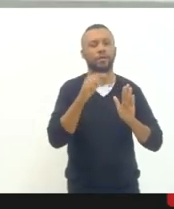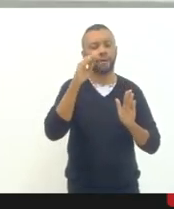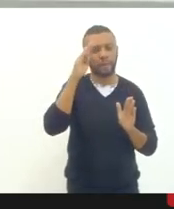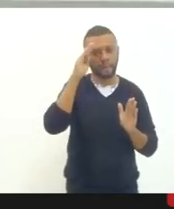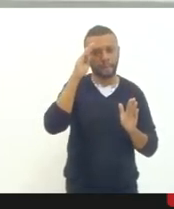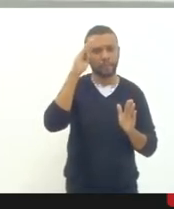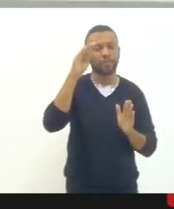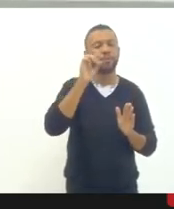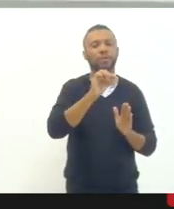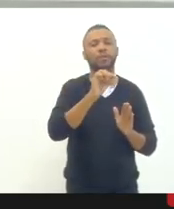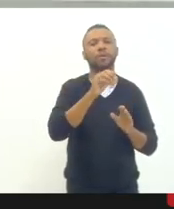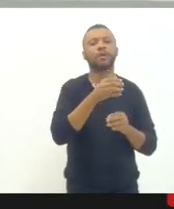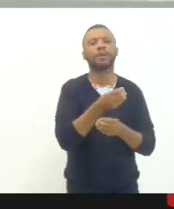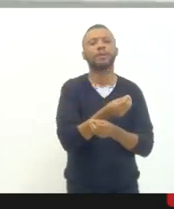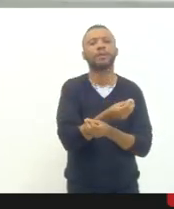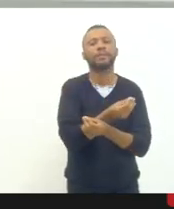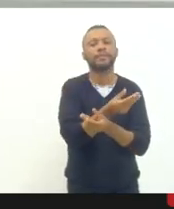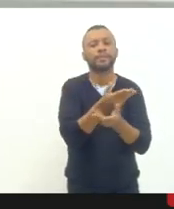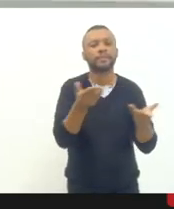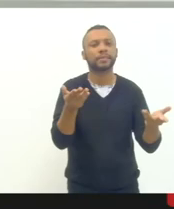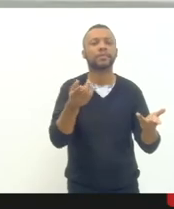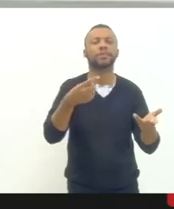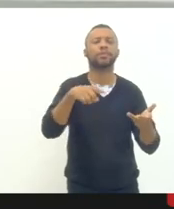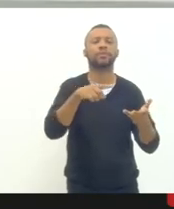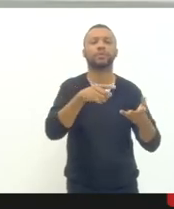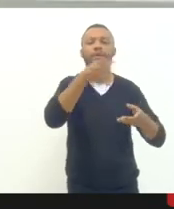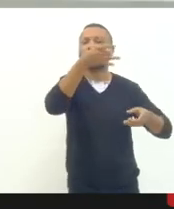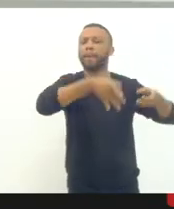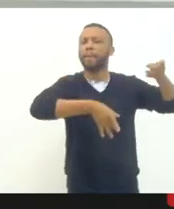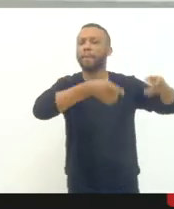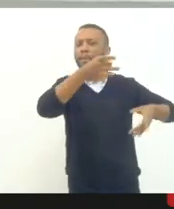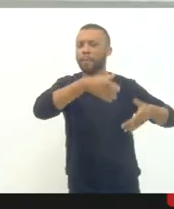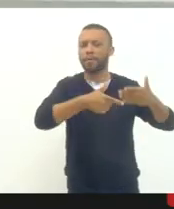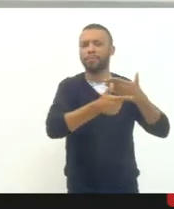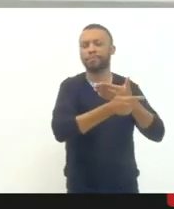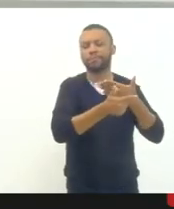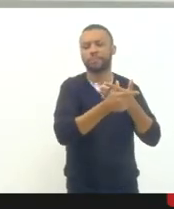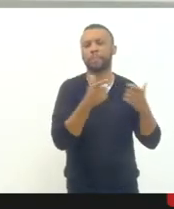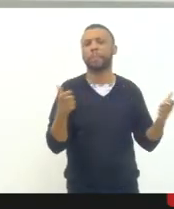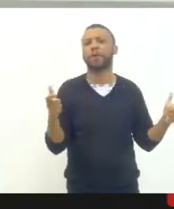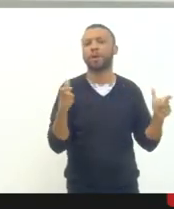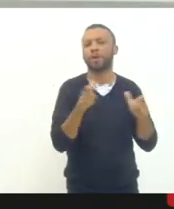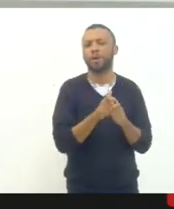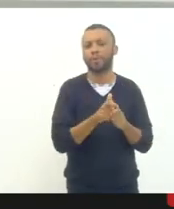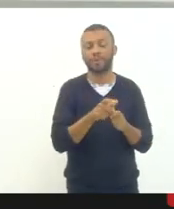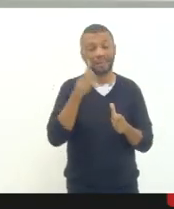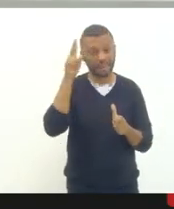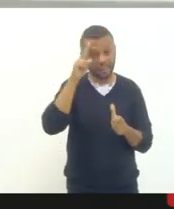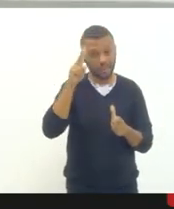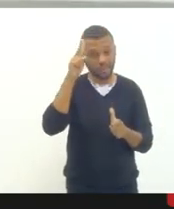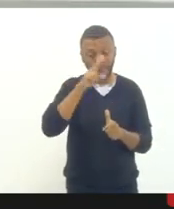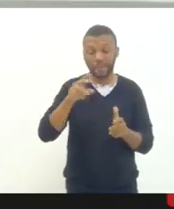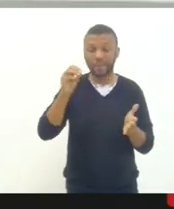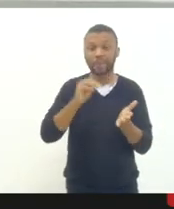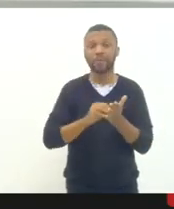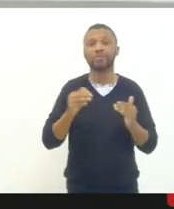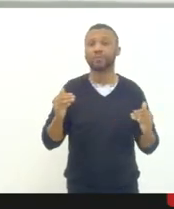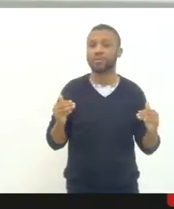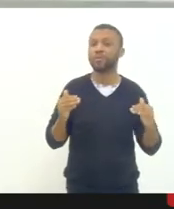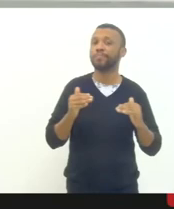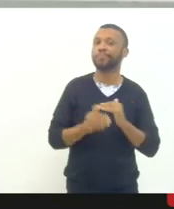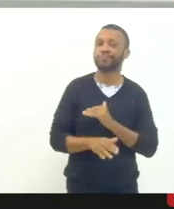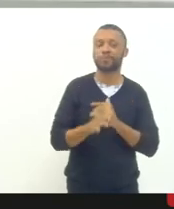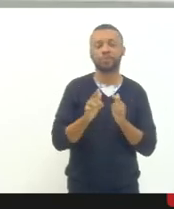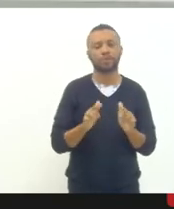entregando seus cargos acho que todos devem lembrar pela discordância de